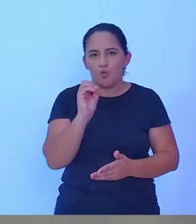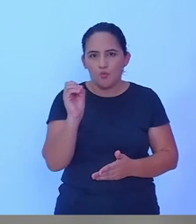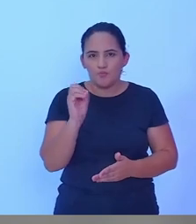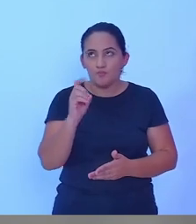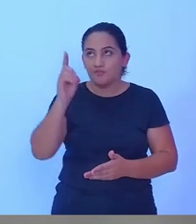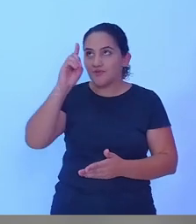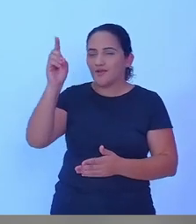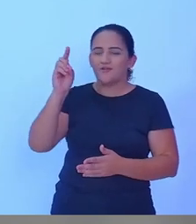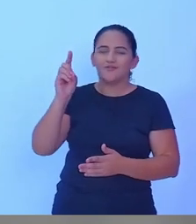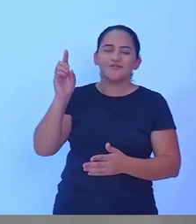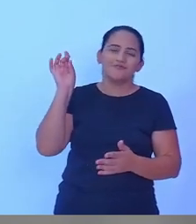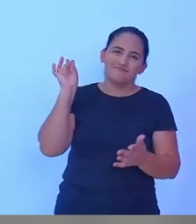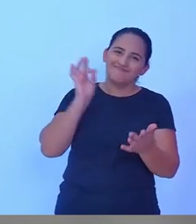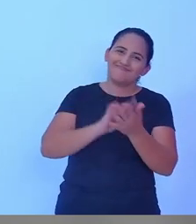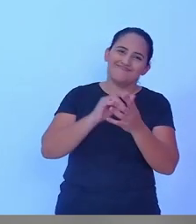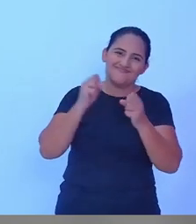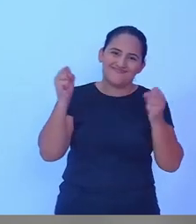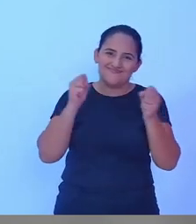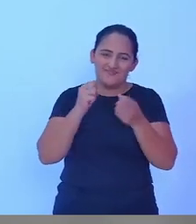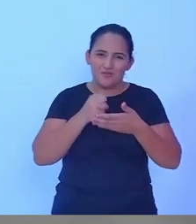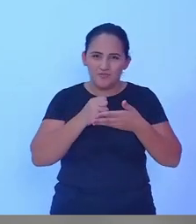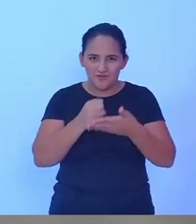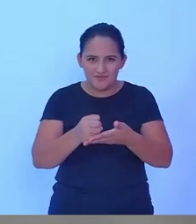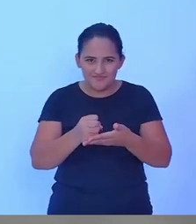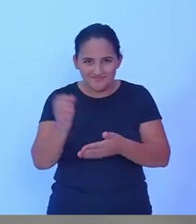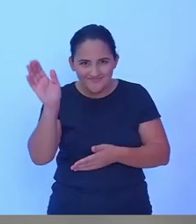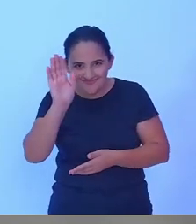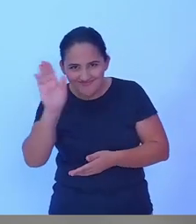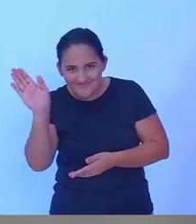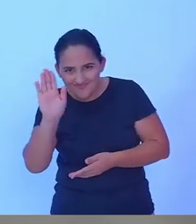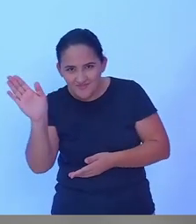mais nesse debate até qualquer hora aquele abraço a e a Obrigado.